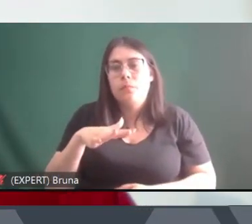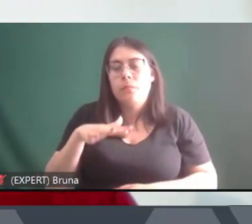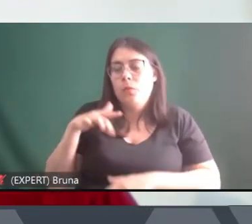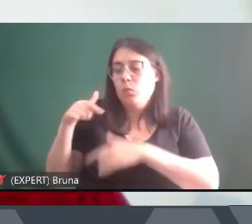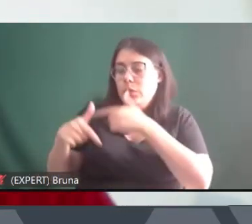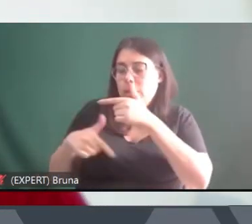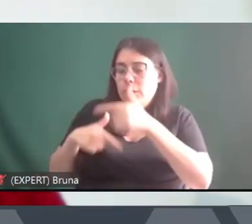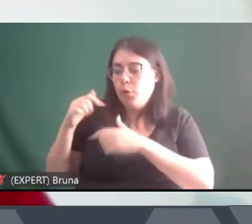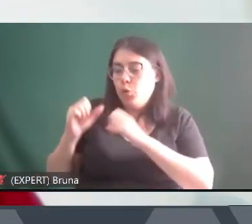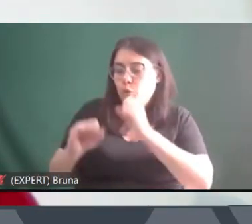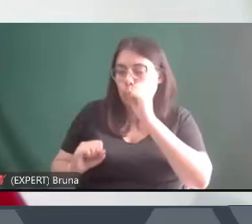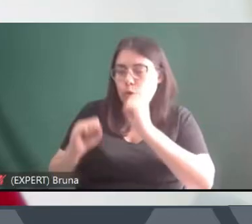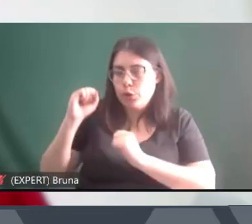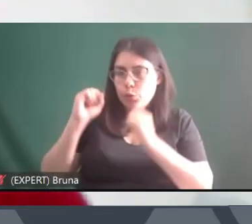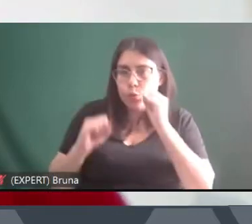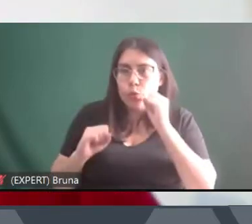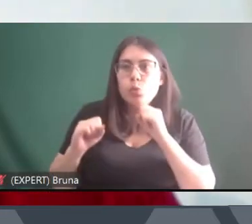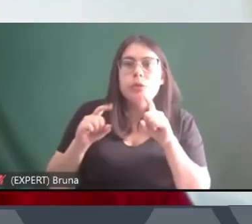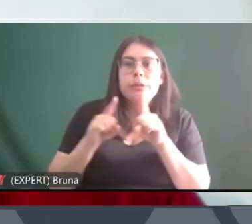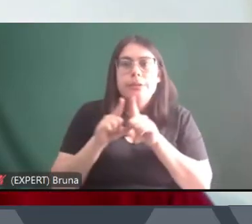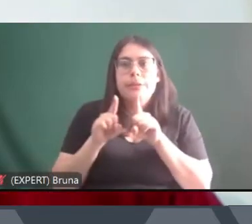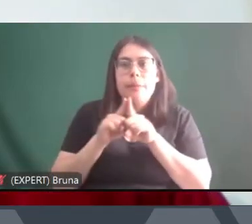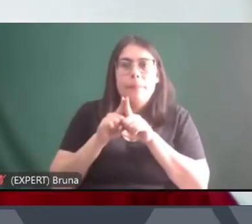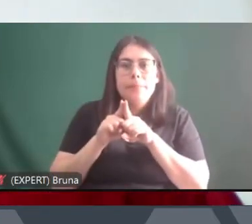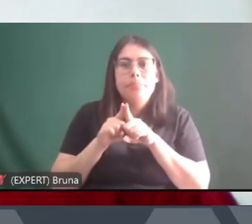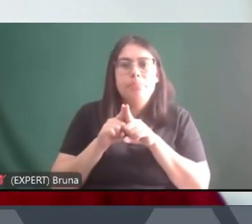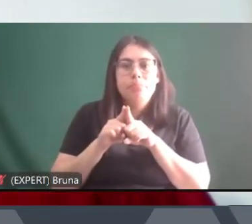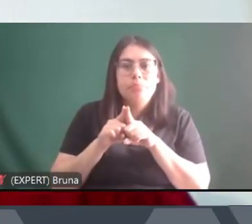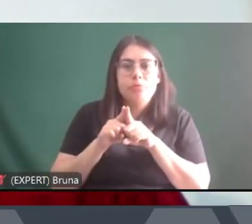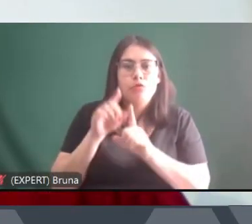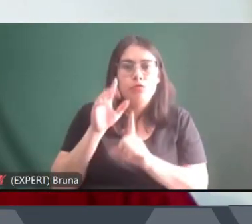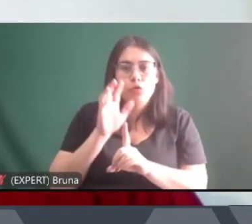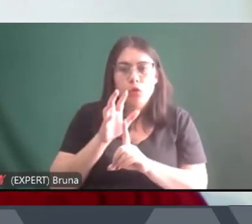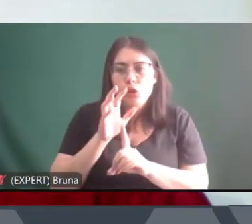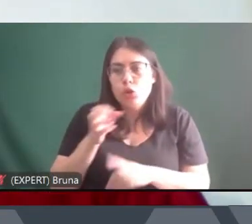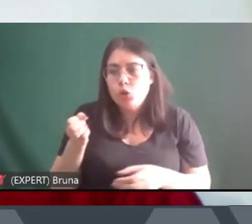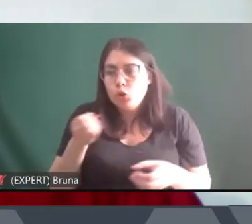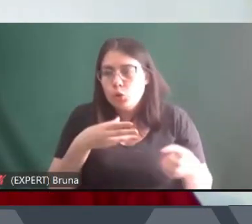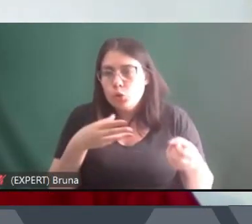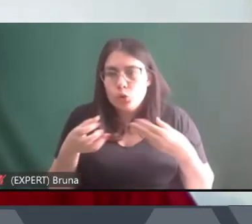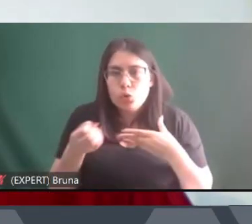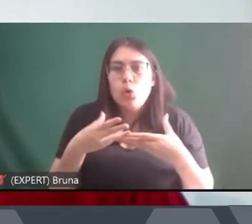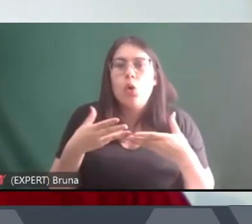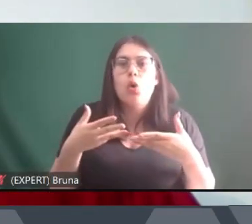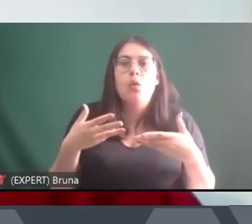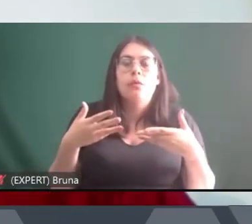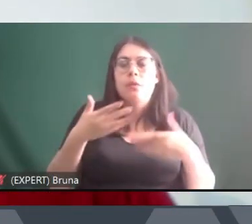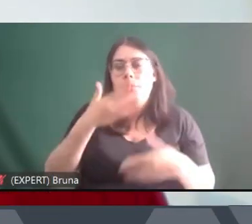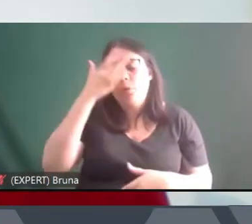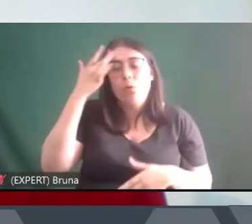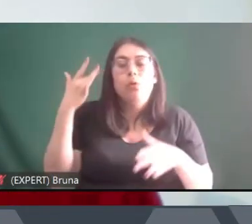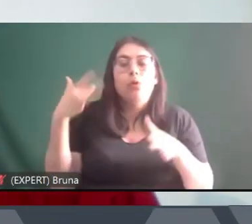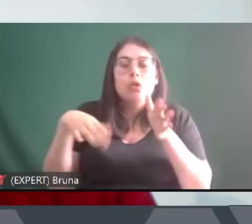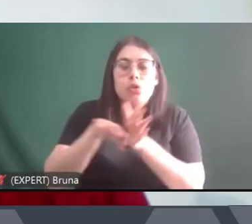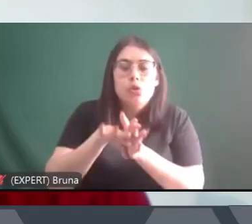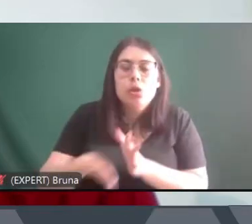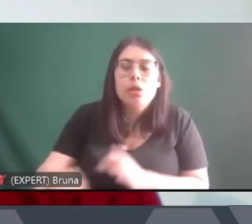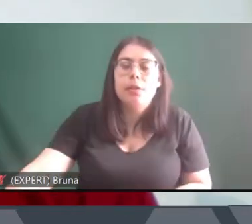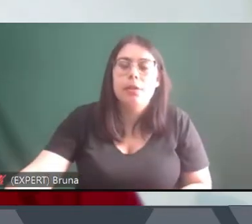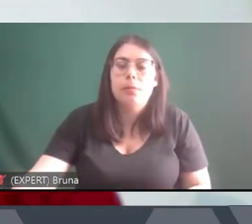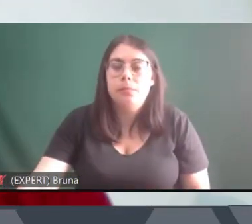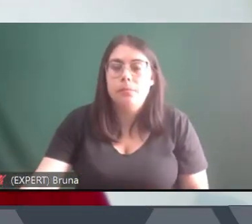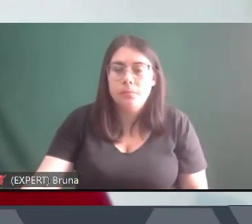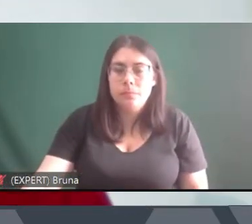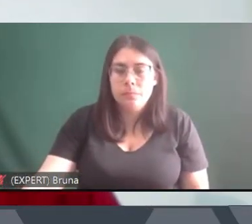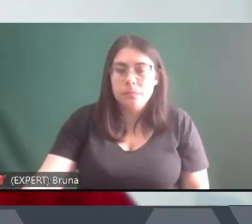indústrias. Então, essa efervescência urbana de novas levas, de pessoas chegando das zonas rurais para